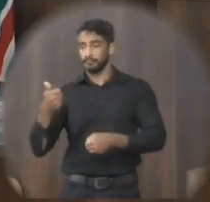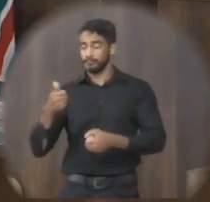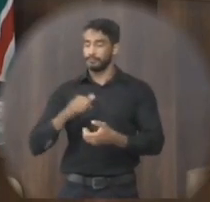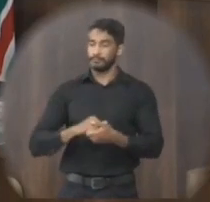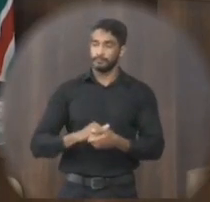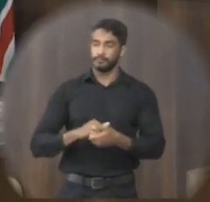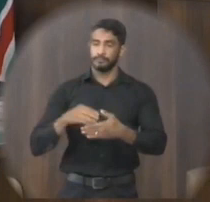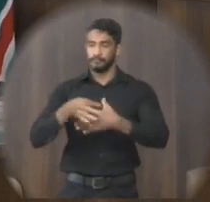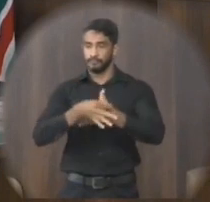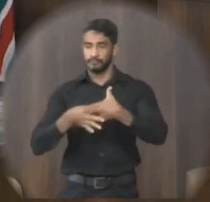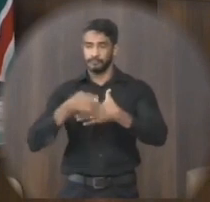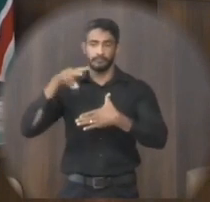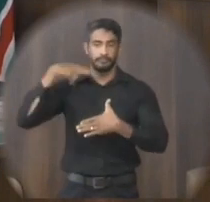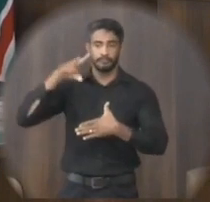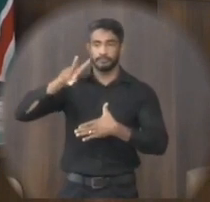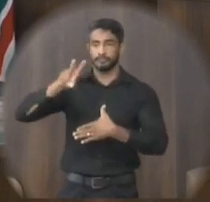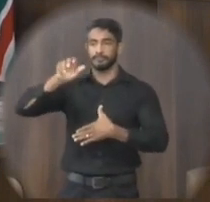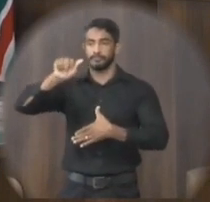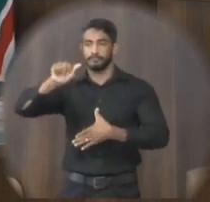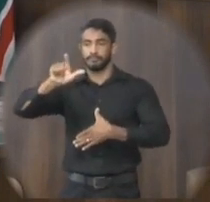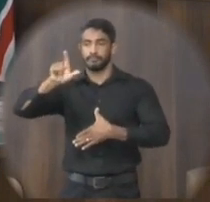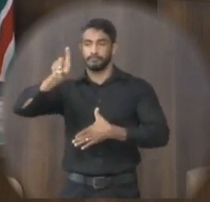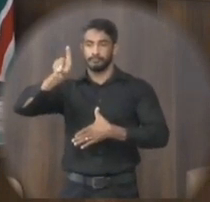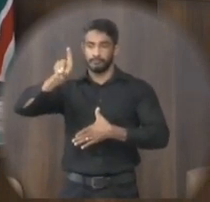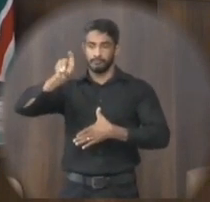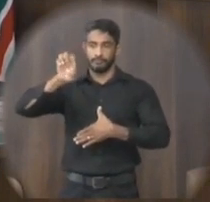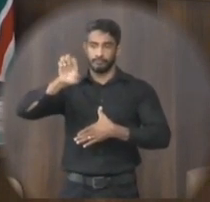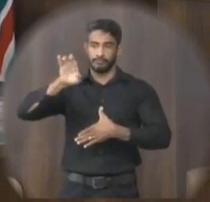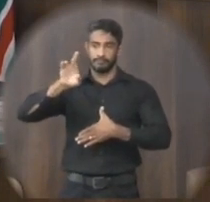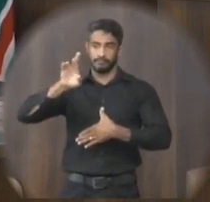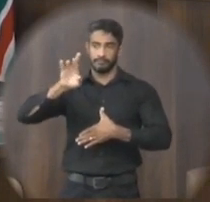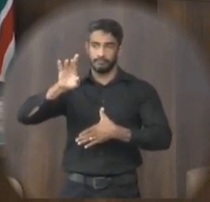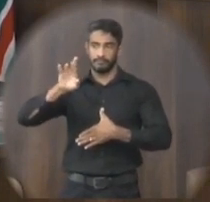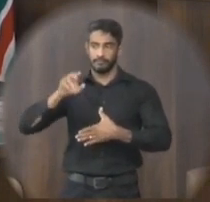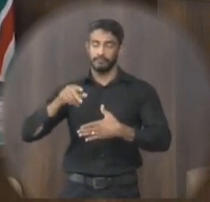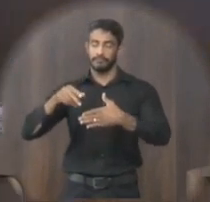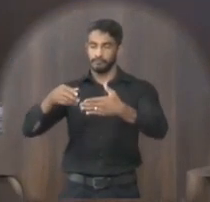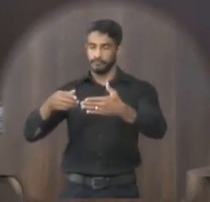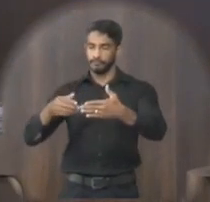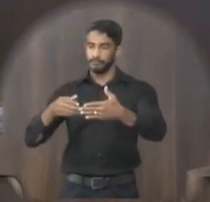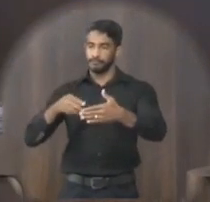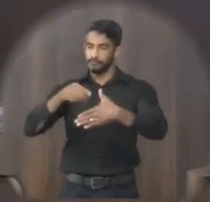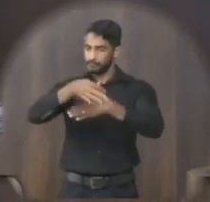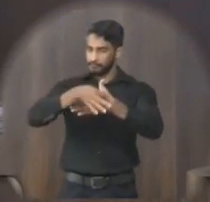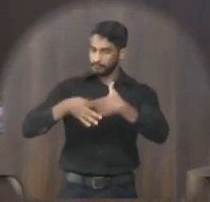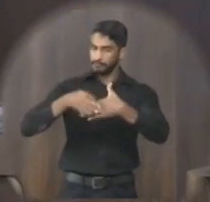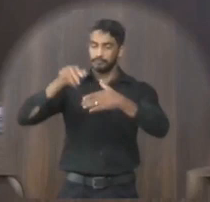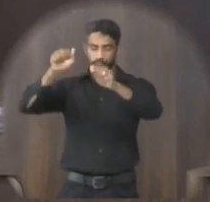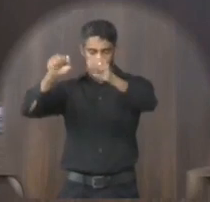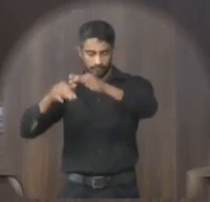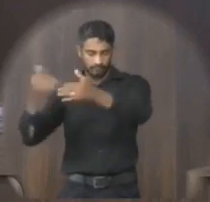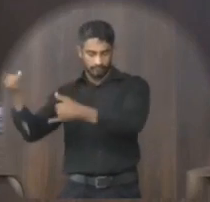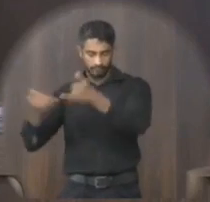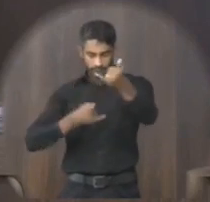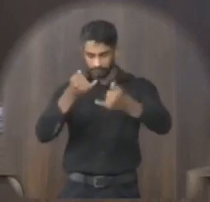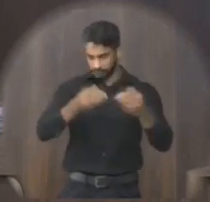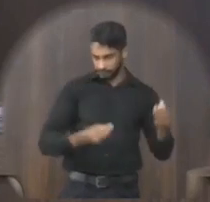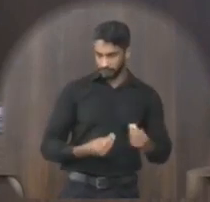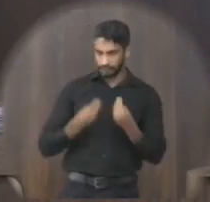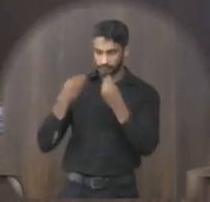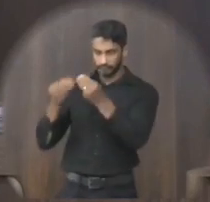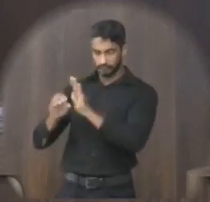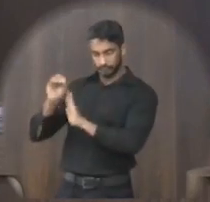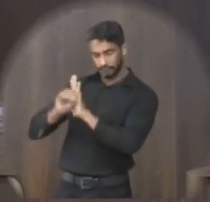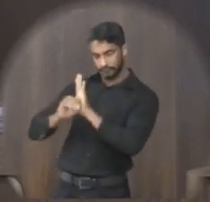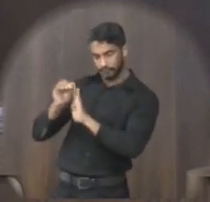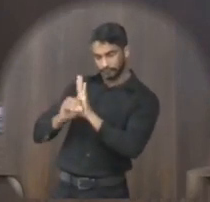de autoria do vereador Valdeiro do Santos Silva o vereador que subscreve vem na forma regimental requerendo que seja encaminhado ofício ao